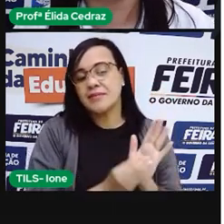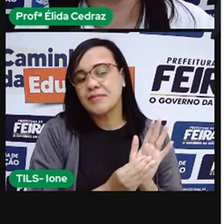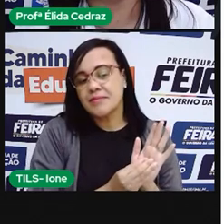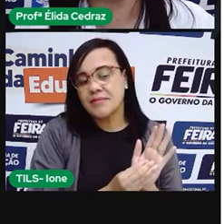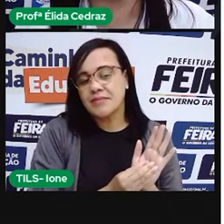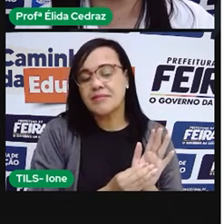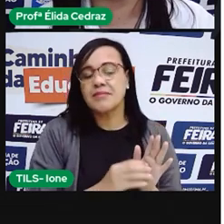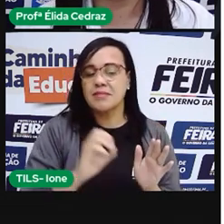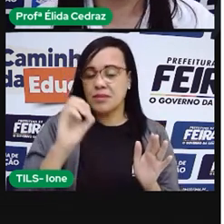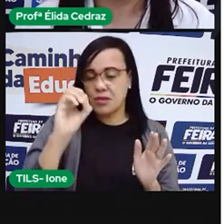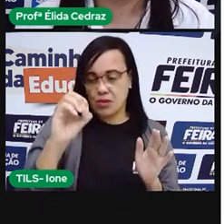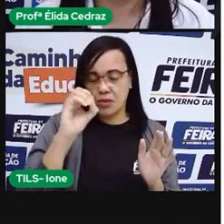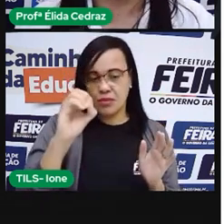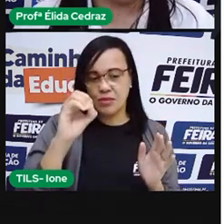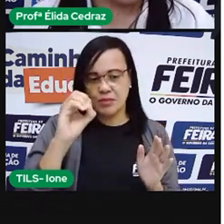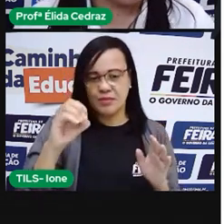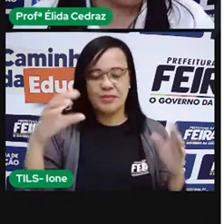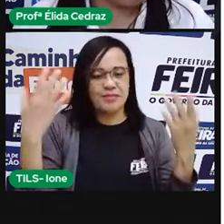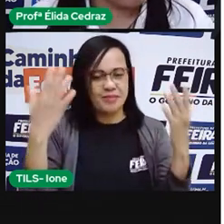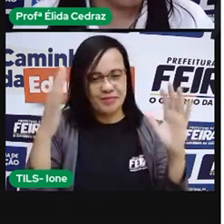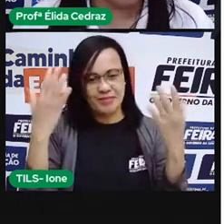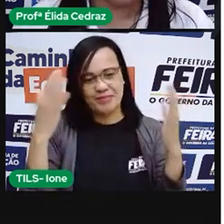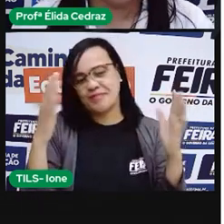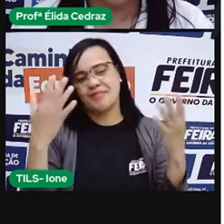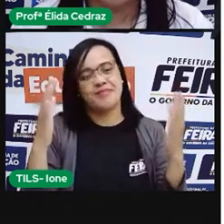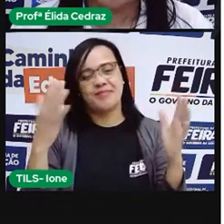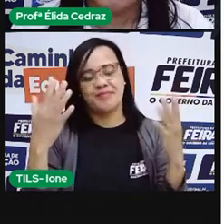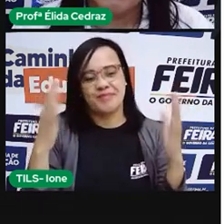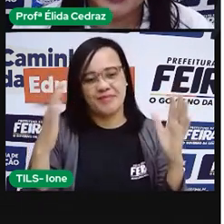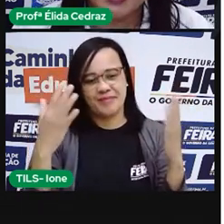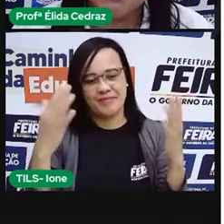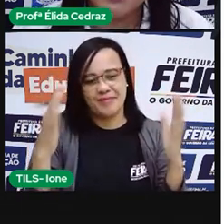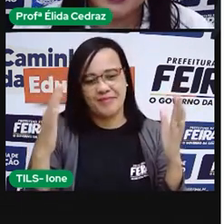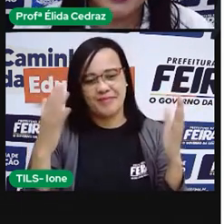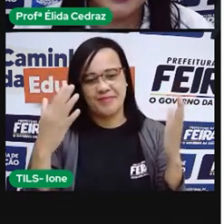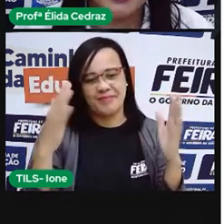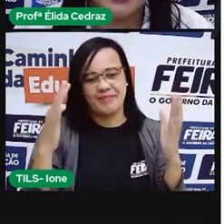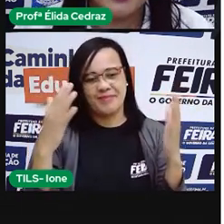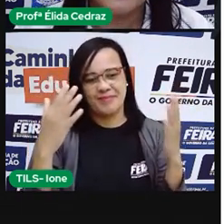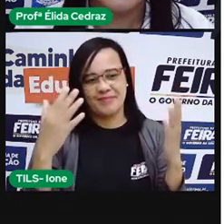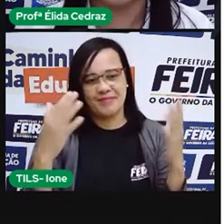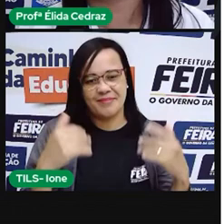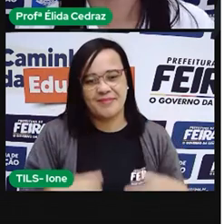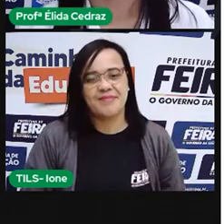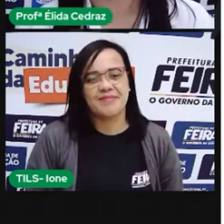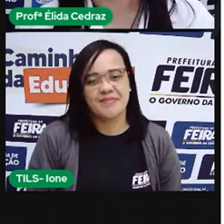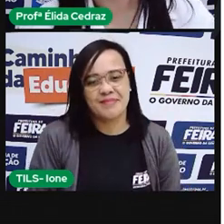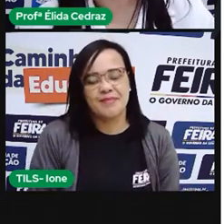O. Ó, muito bom, turma. Parabéns.